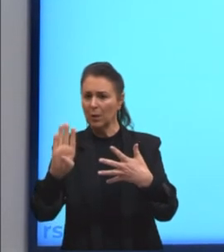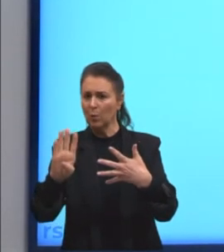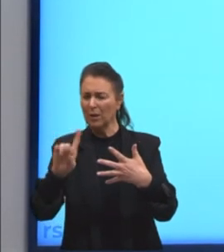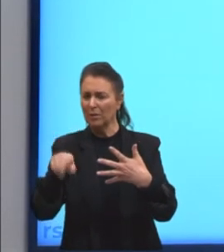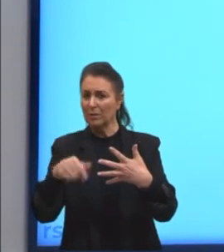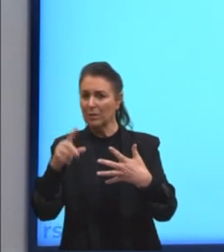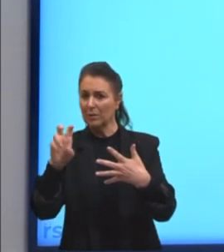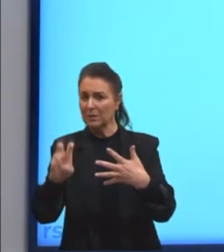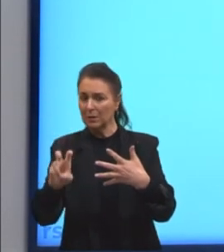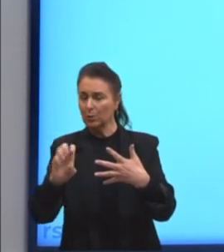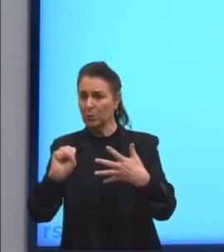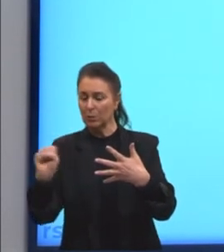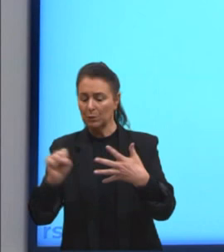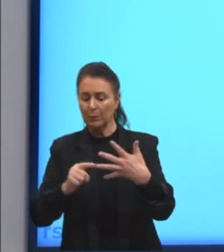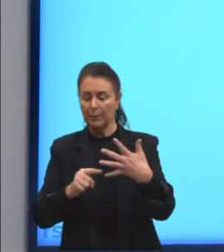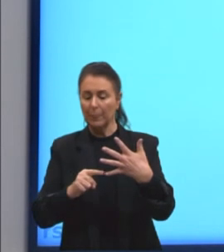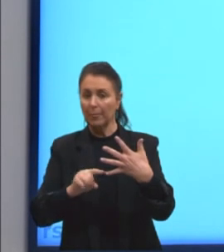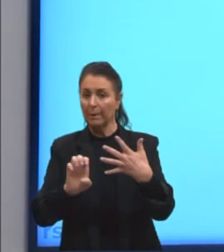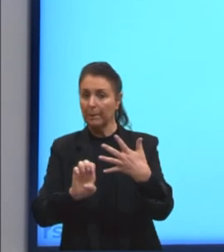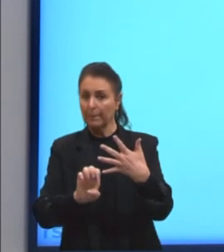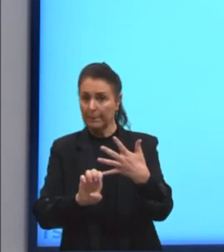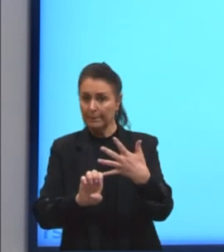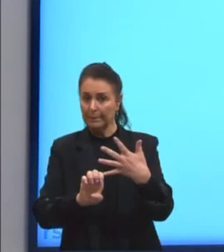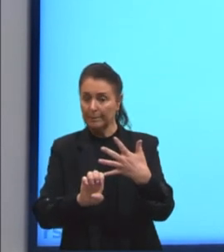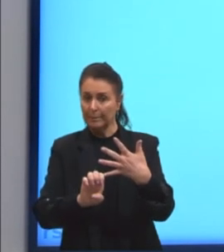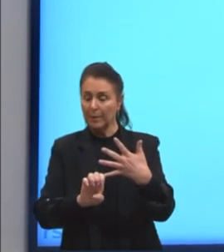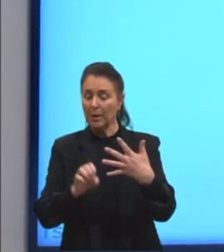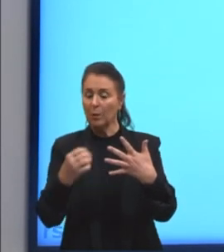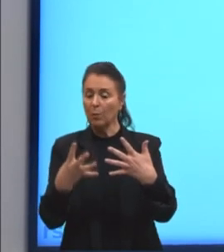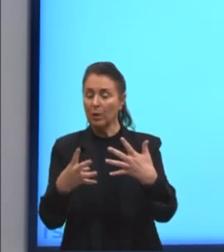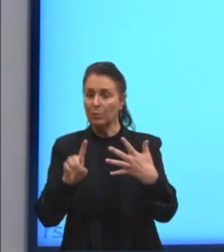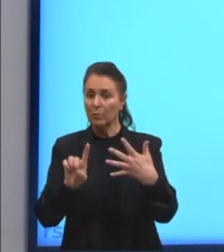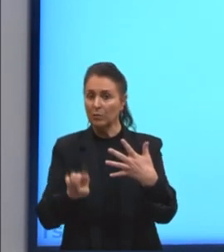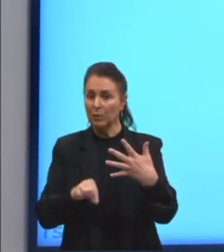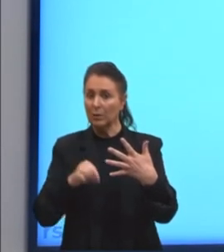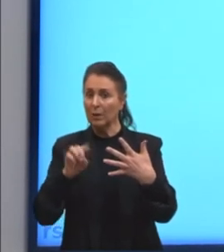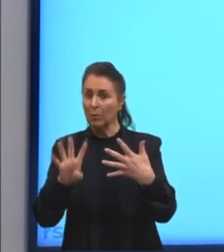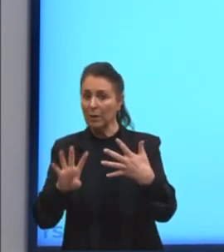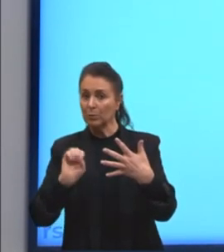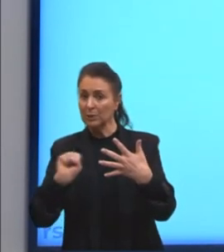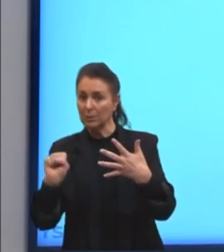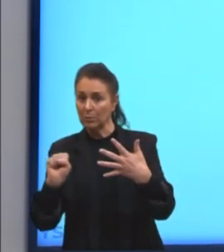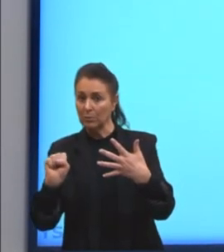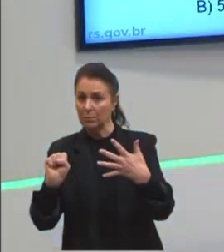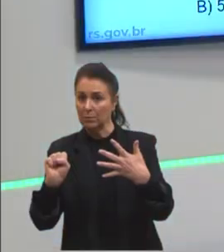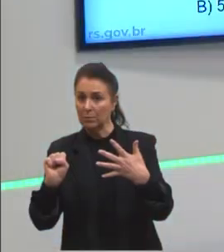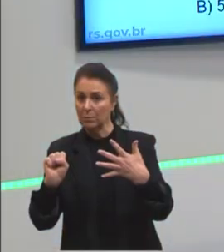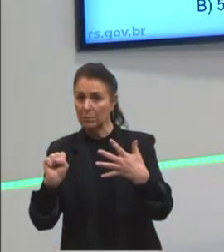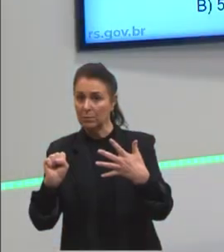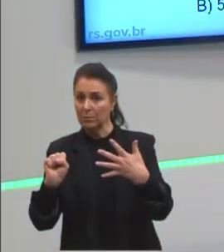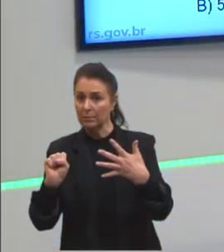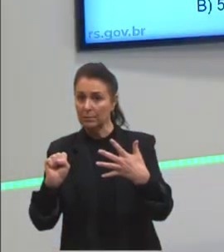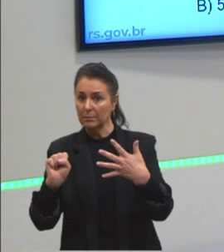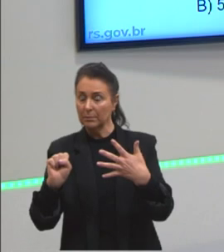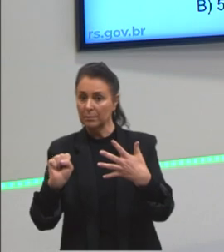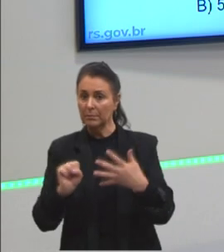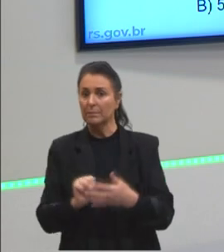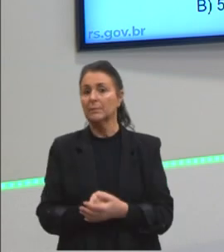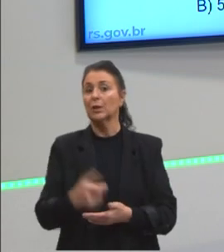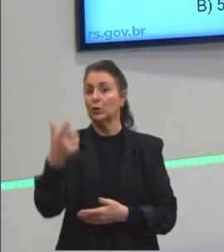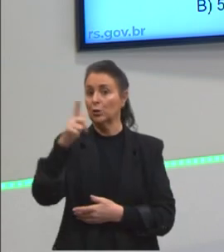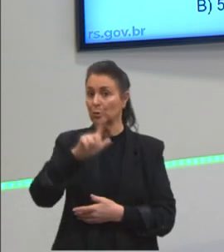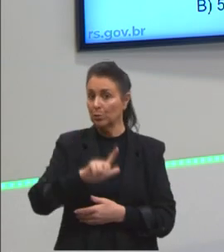,5 segundos. E alternativa E, 4,4 segundos. Então,